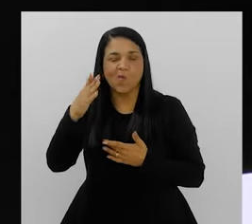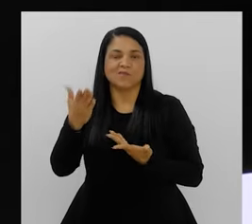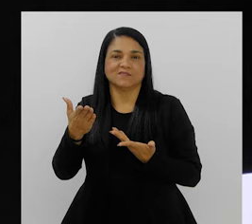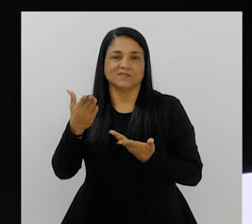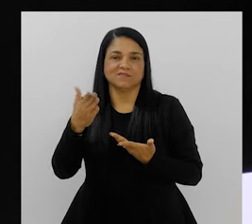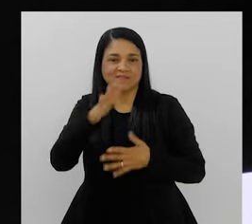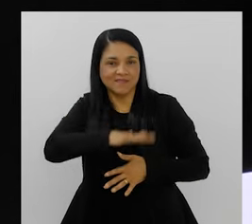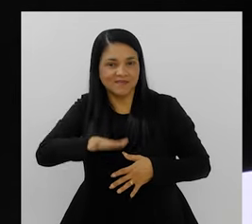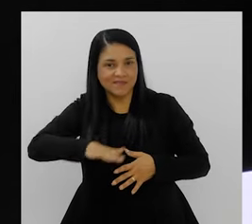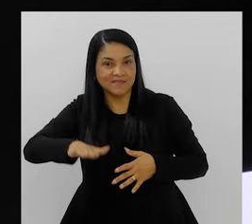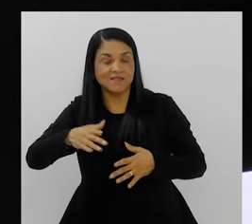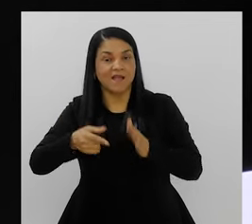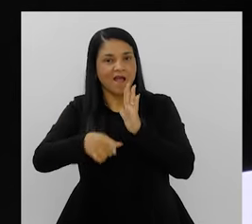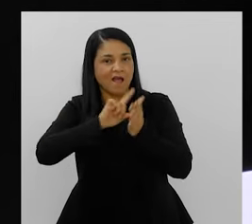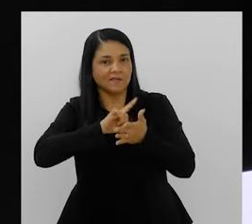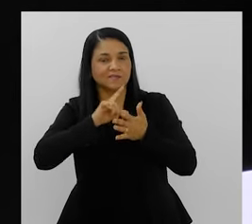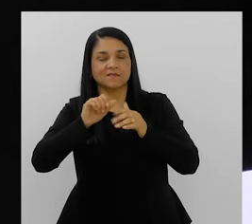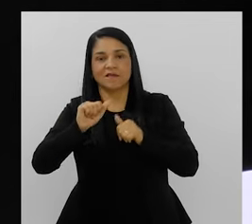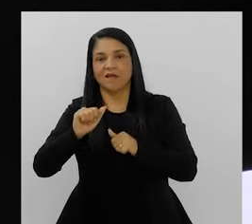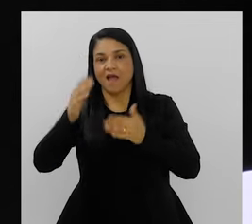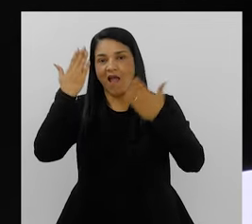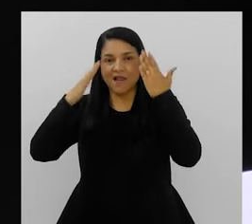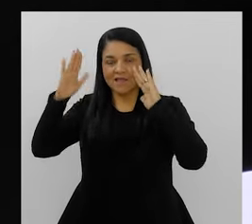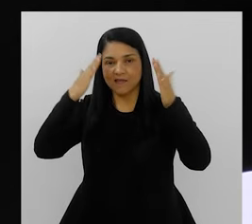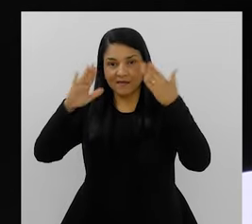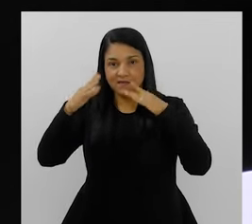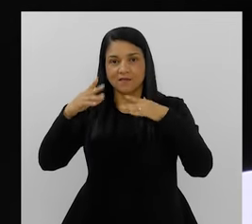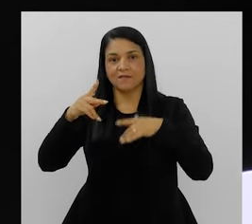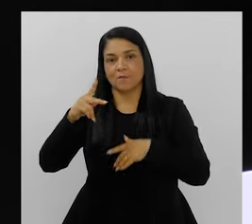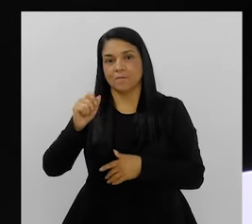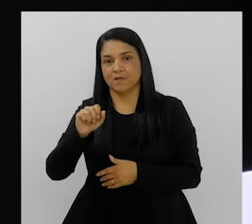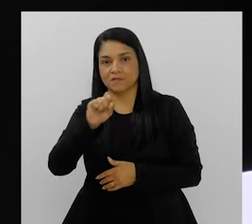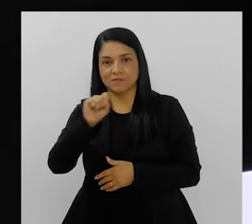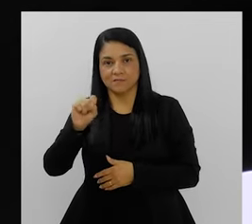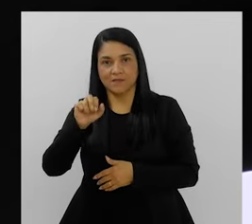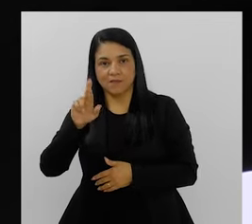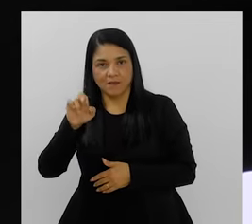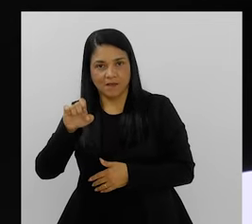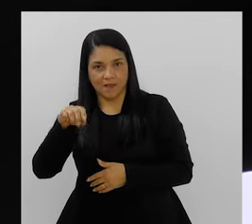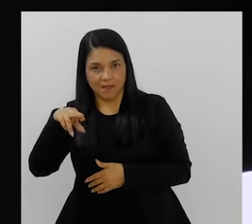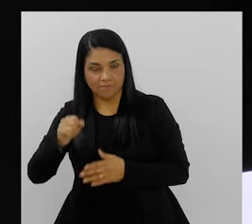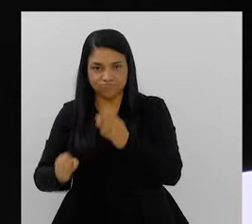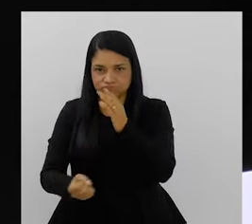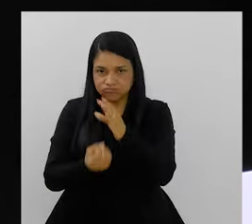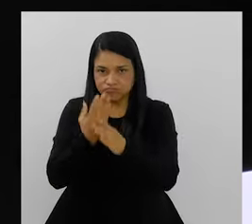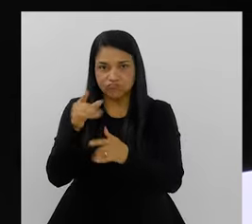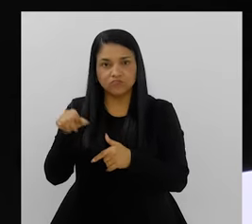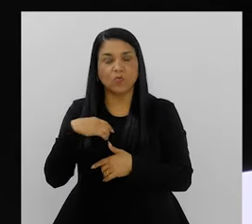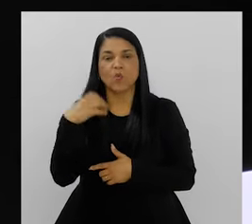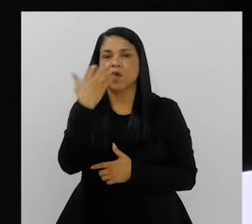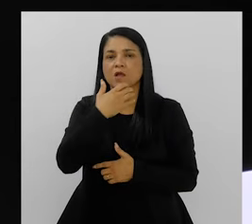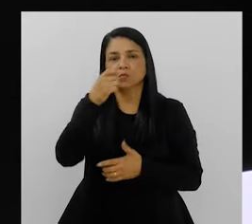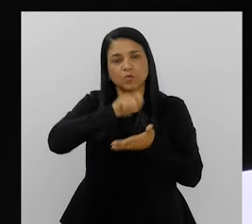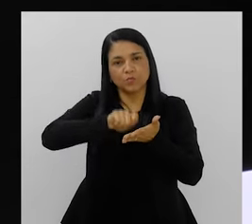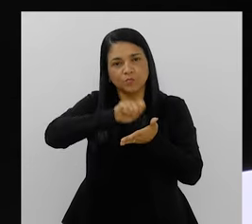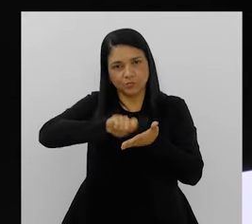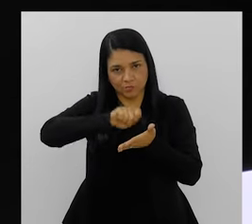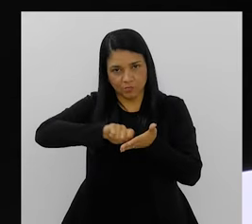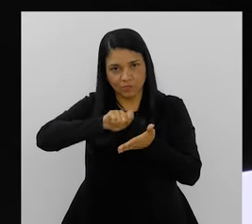Passarela. Ela foi fundada por Osmar Valença e a mãe do Leonardo Bessa, que é cantor e